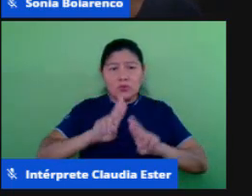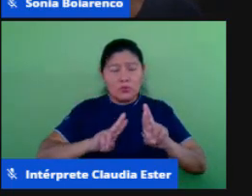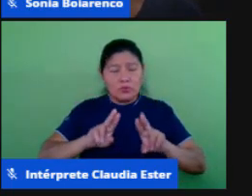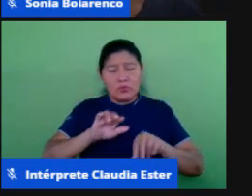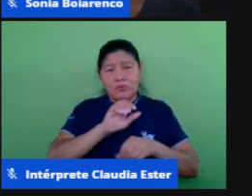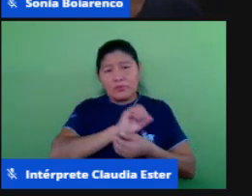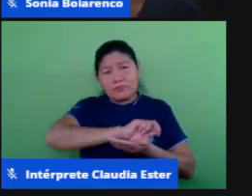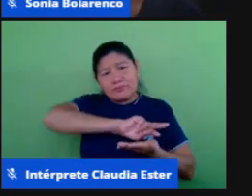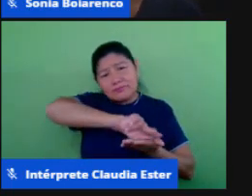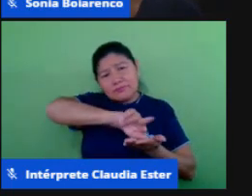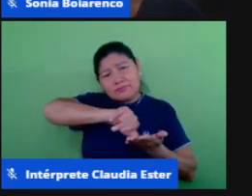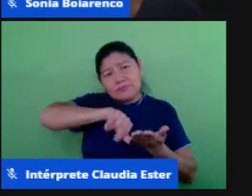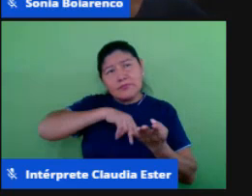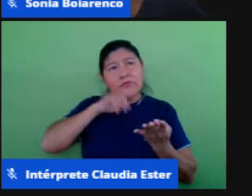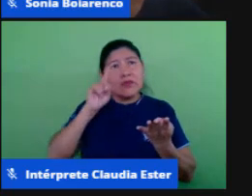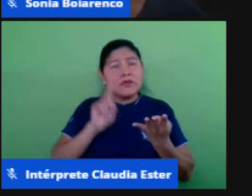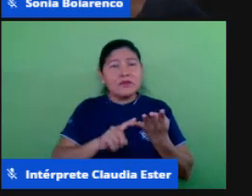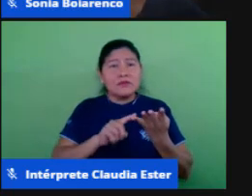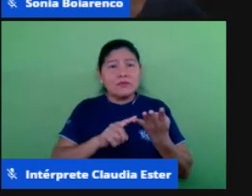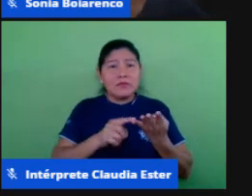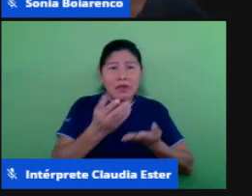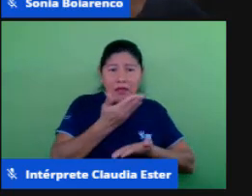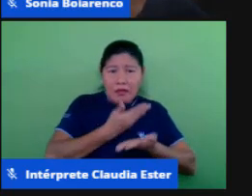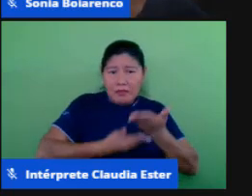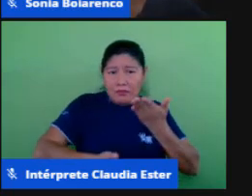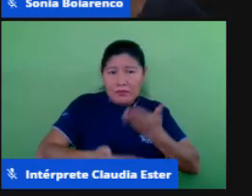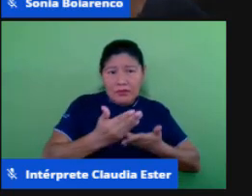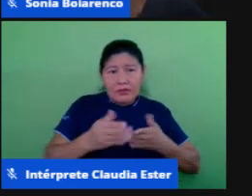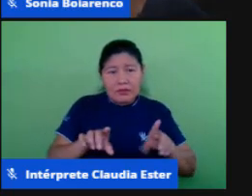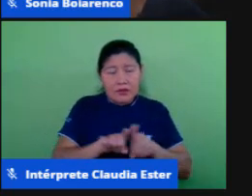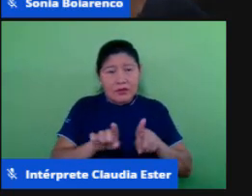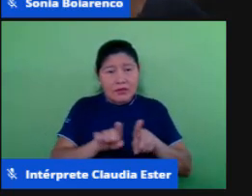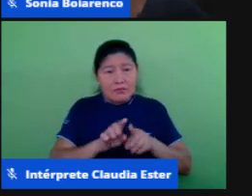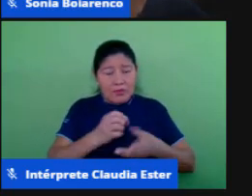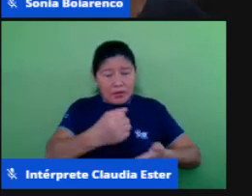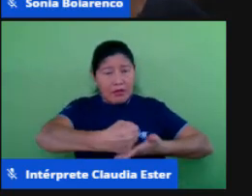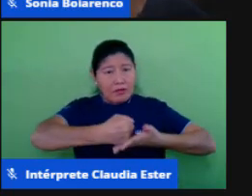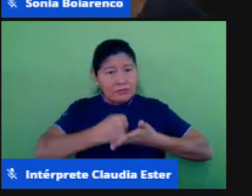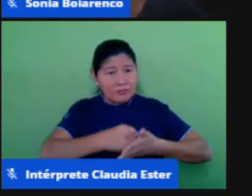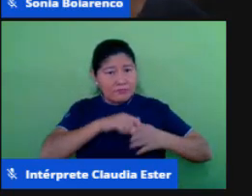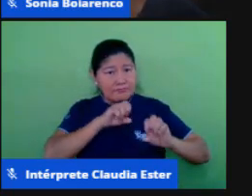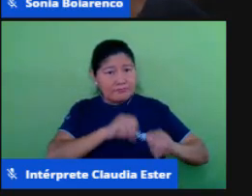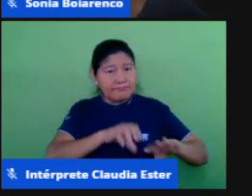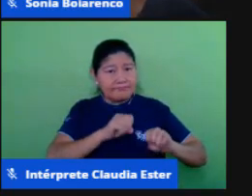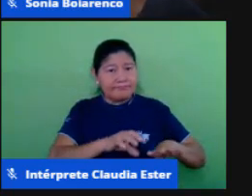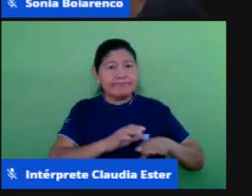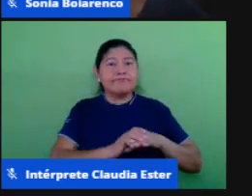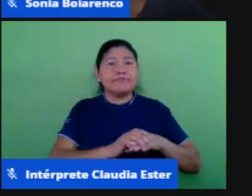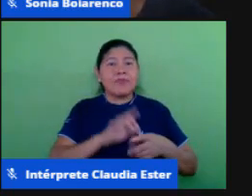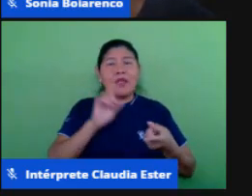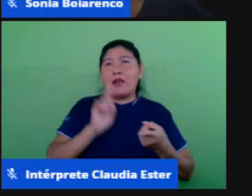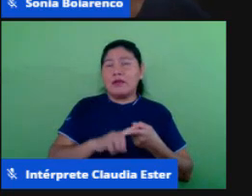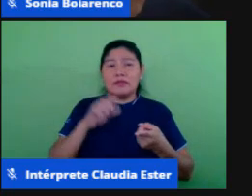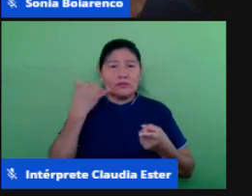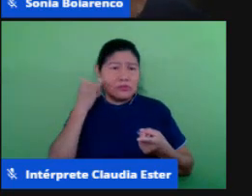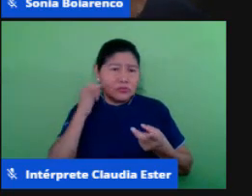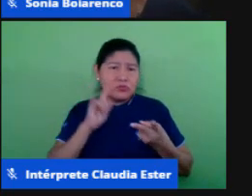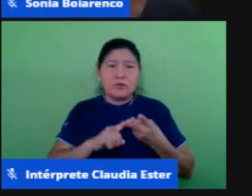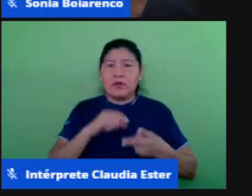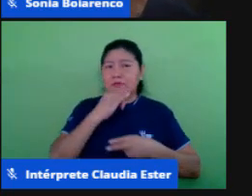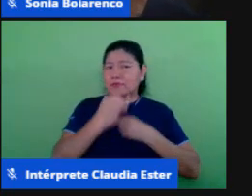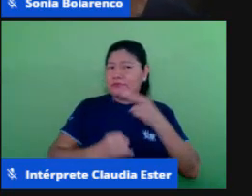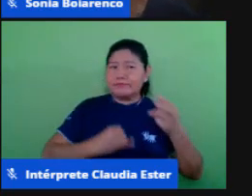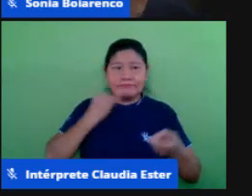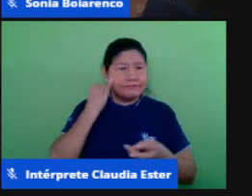sendo utilizado para mediar o ensino de maneira remota um celular nós estamos conectados aqui nessa